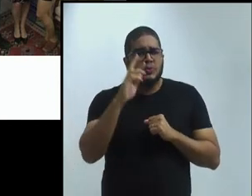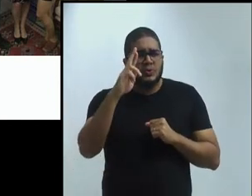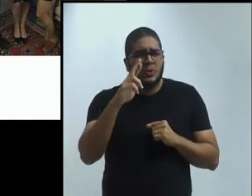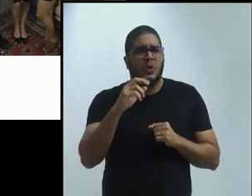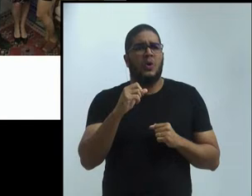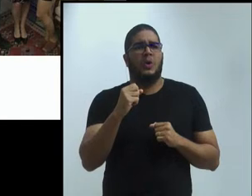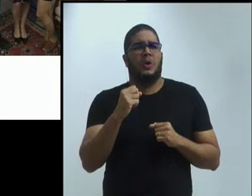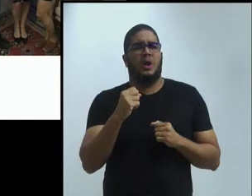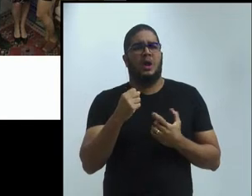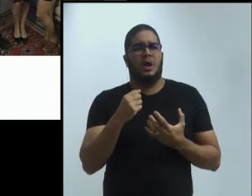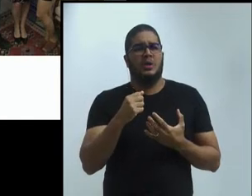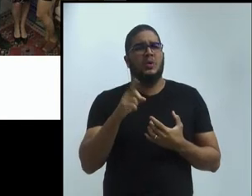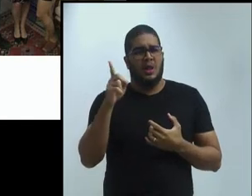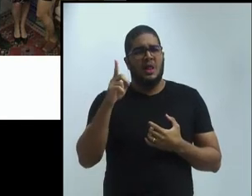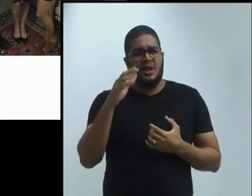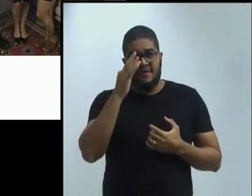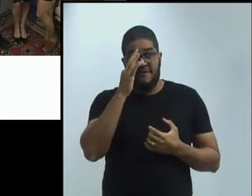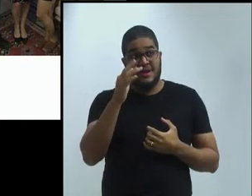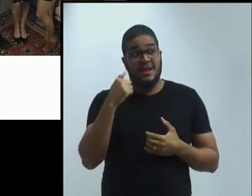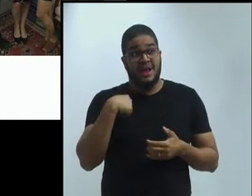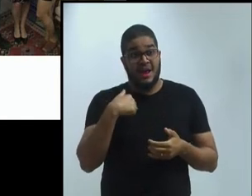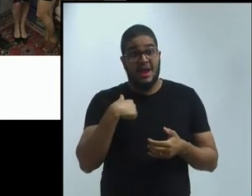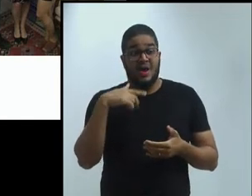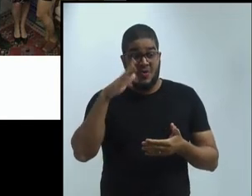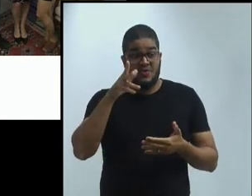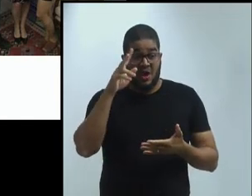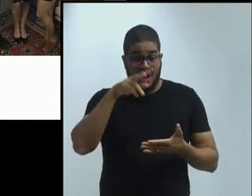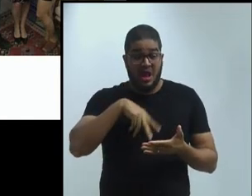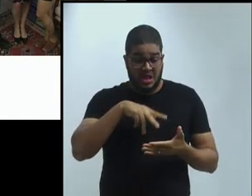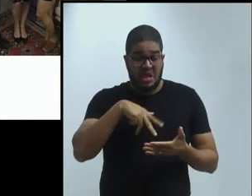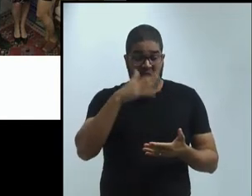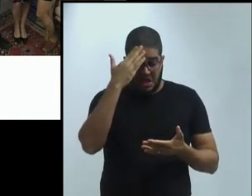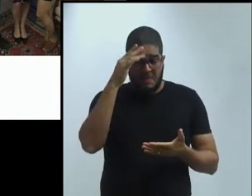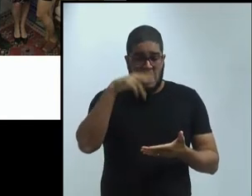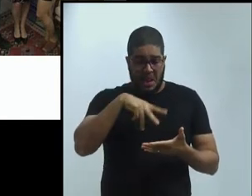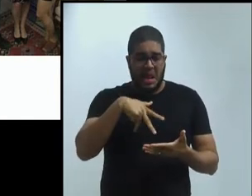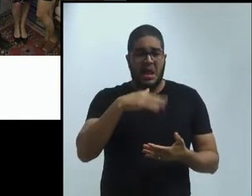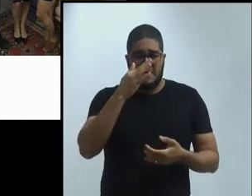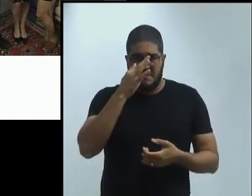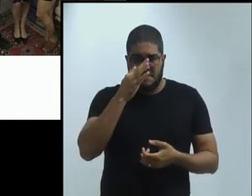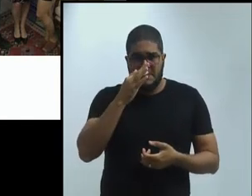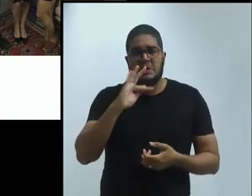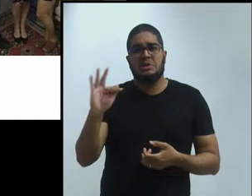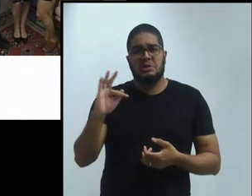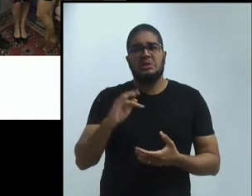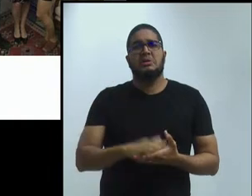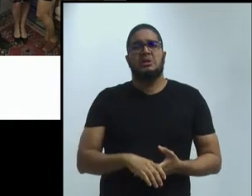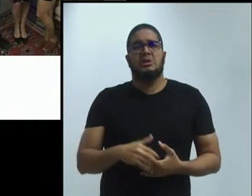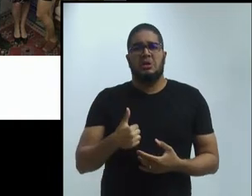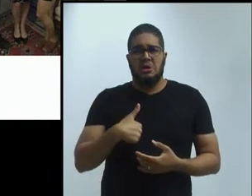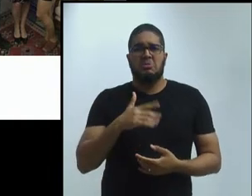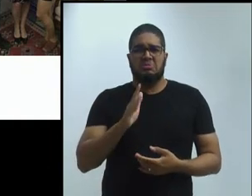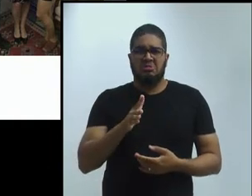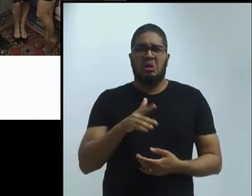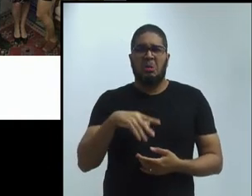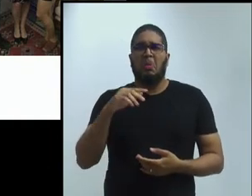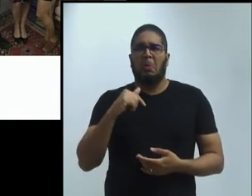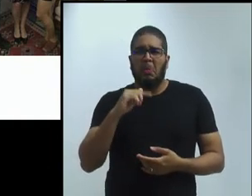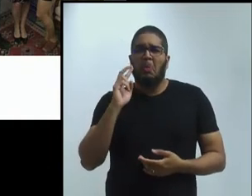surpresa. Eu que lia em francês e que tinha assistido aulas, ou seja,